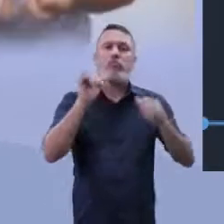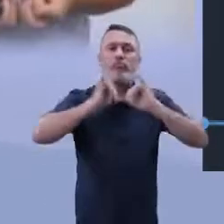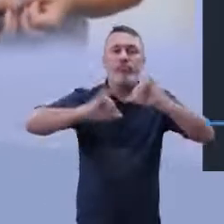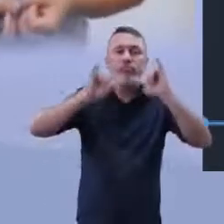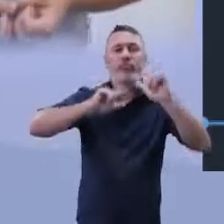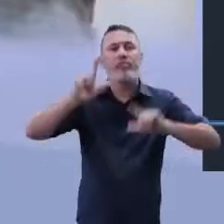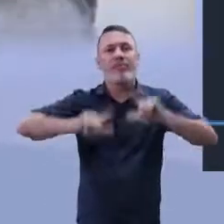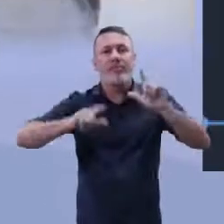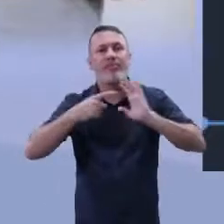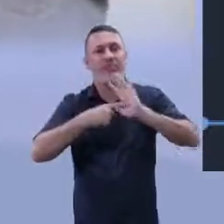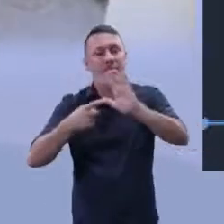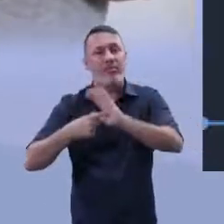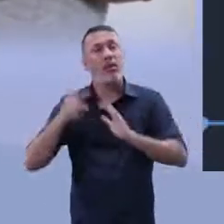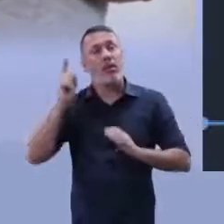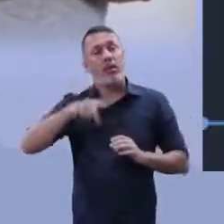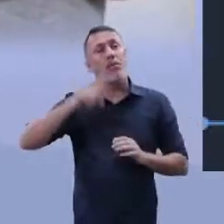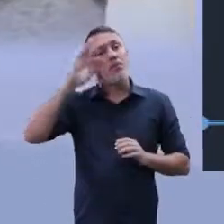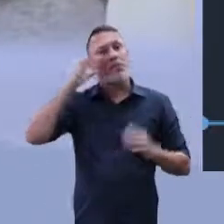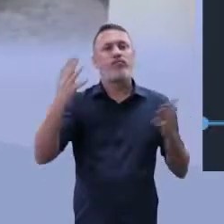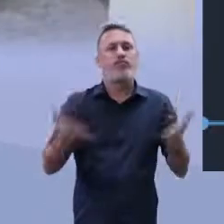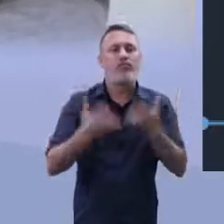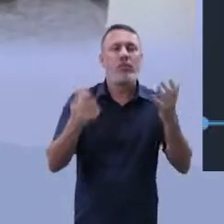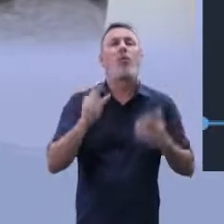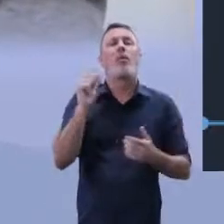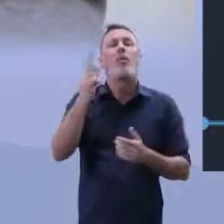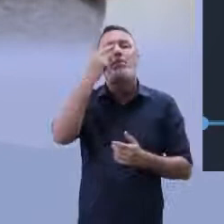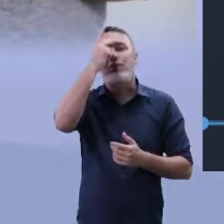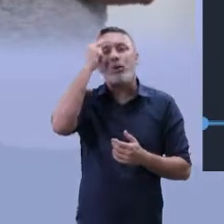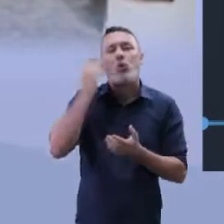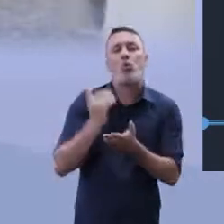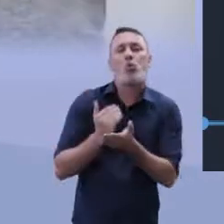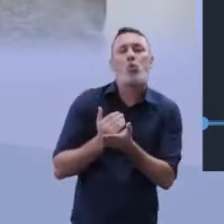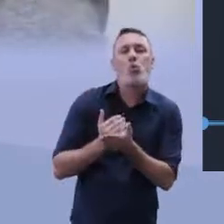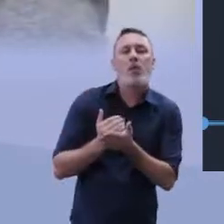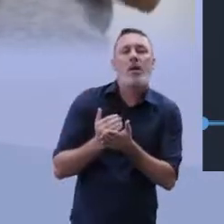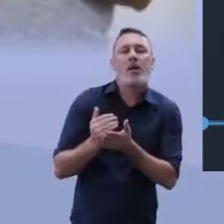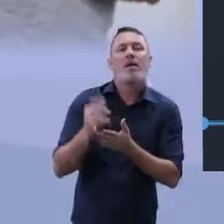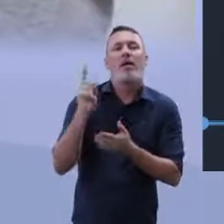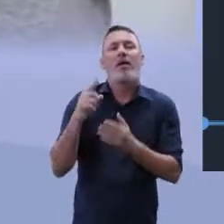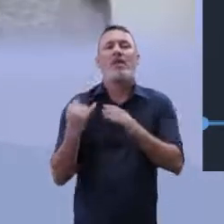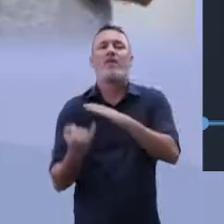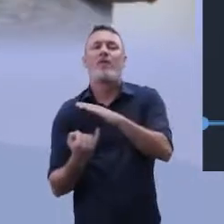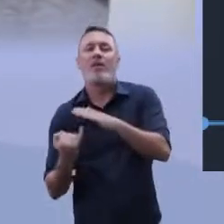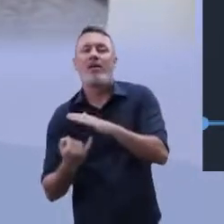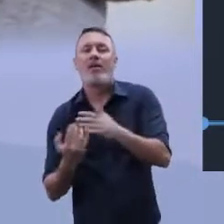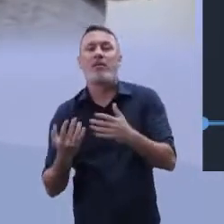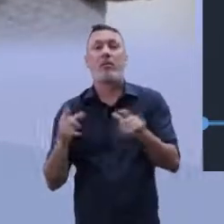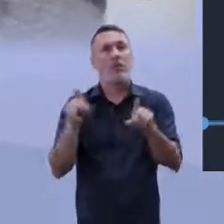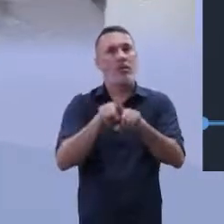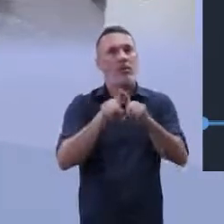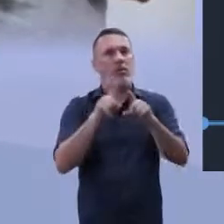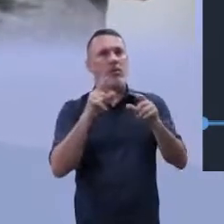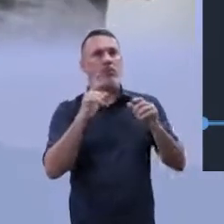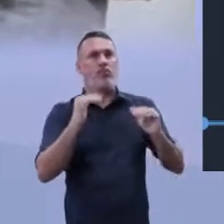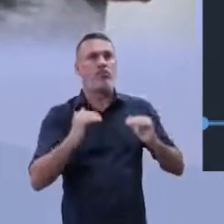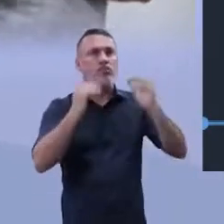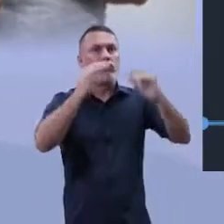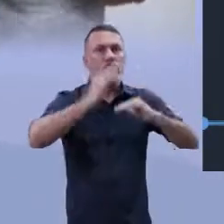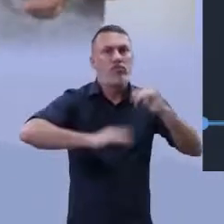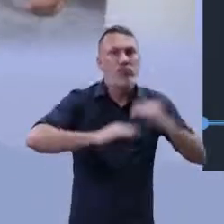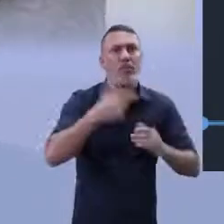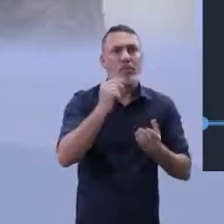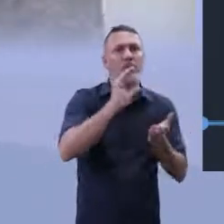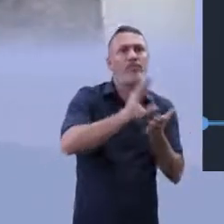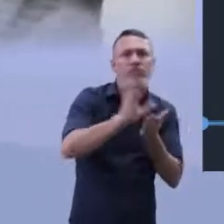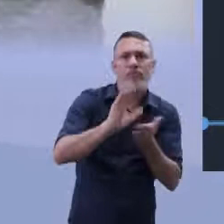incentivo, principalmente para amadores. O incentivo para aquelas pessoas que querem trabalhar, os atletas de alto rendimento.